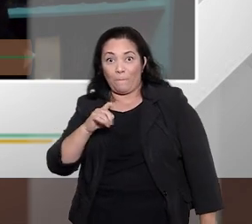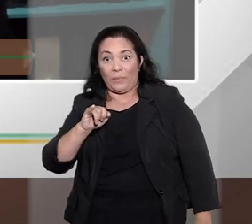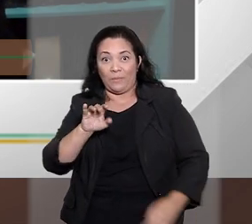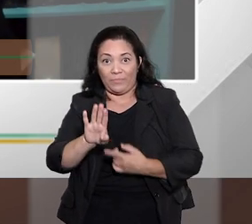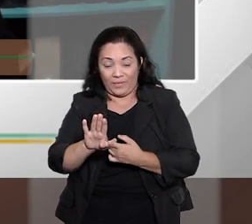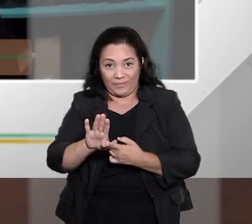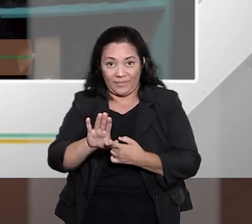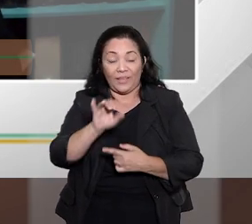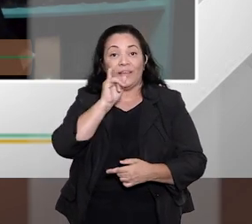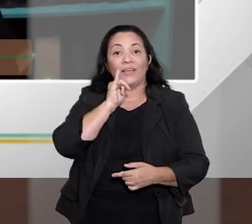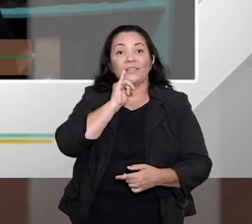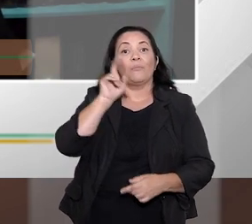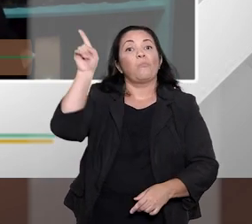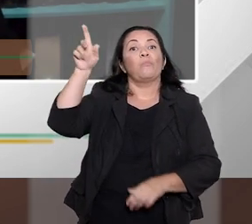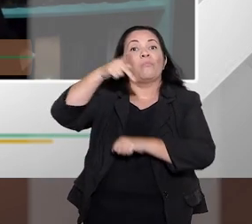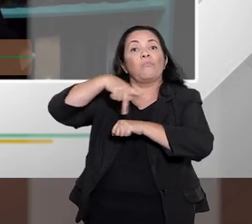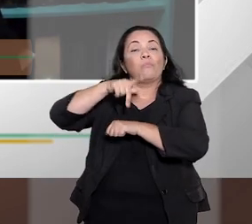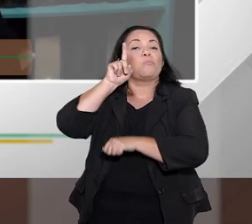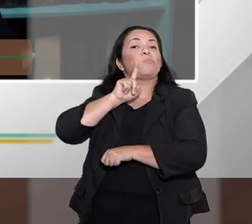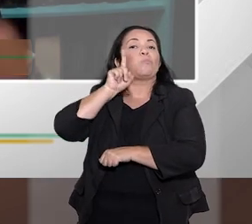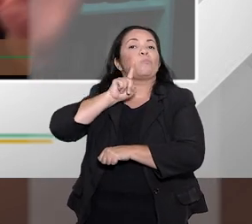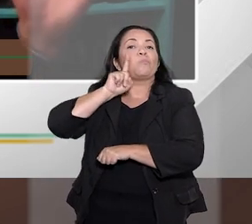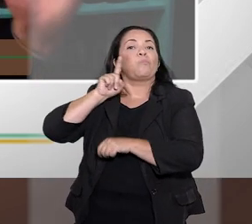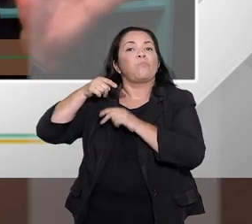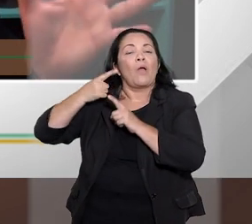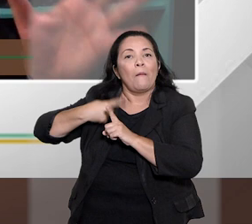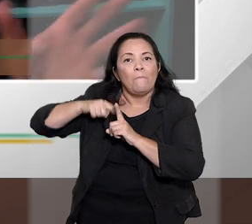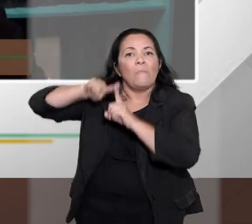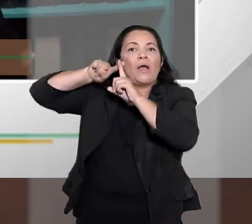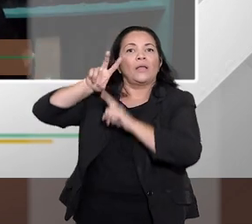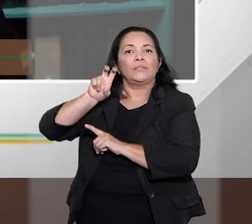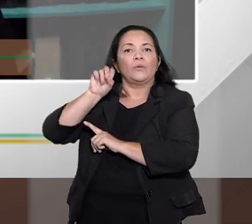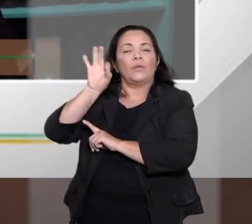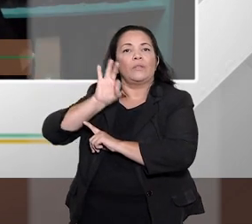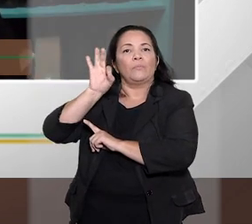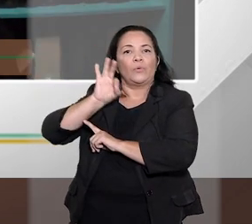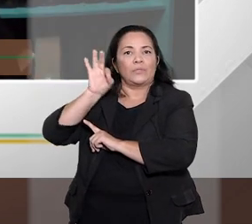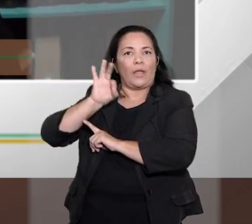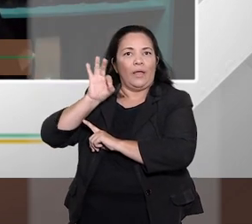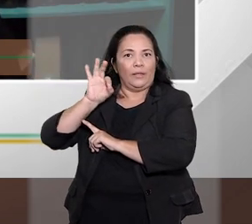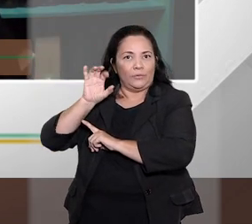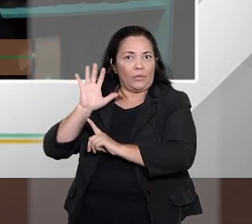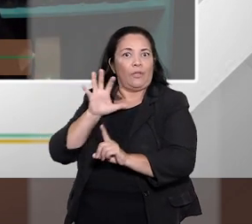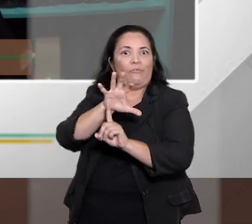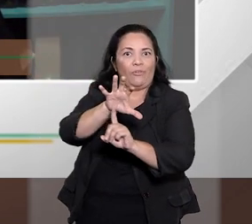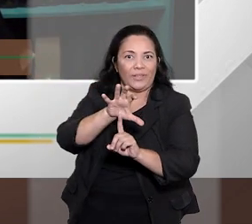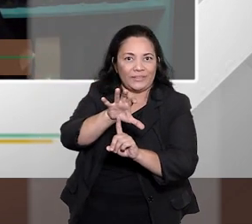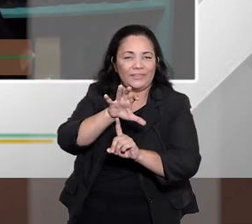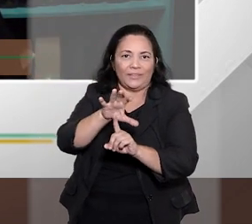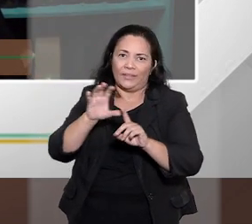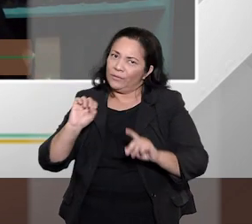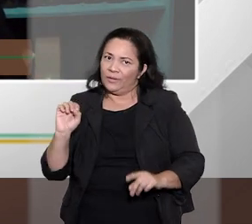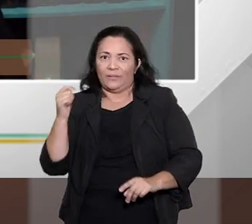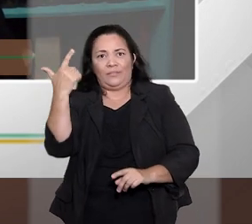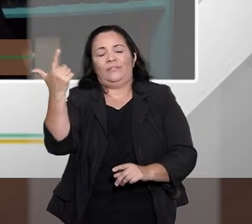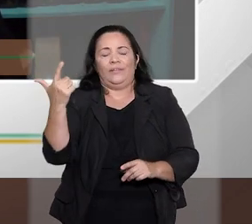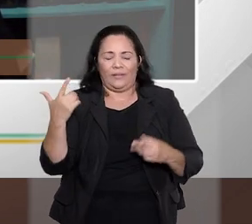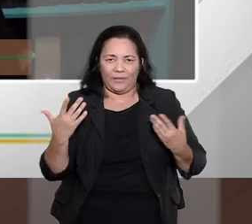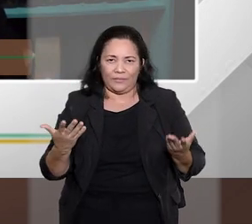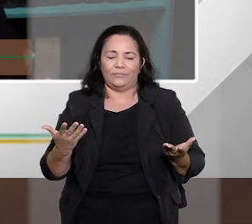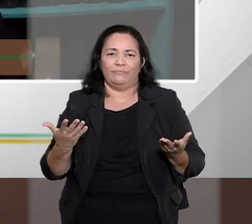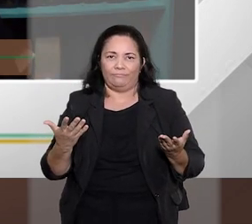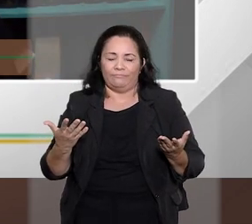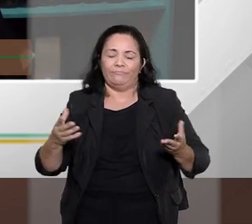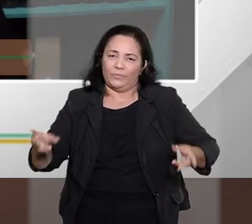dos Estados Unidos, chega a ser mais de 50%. É um fator muito importante. Então, óbvio que o crédito para o